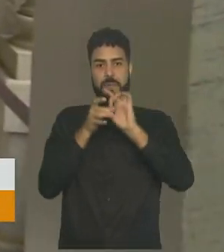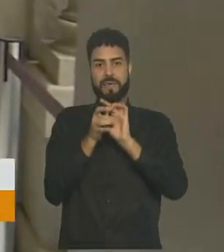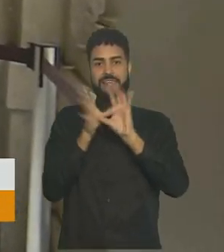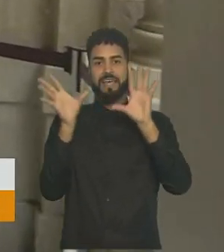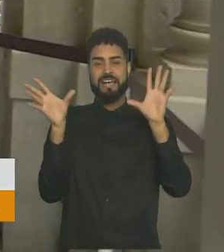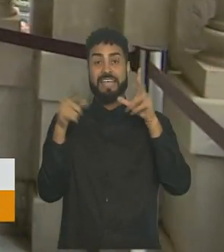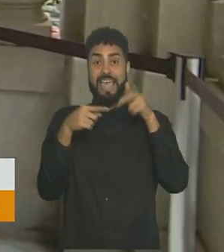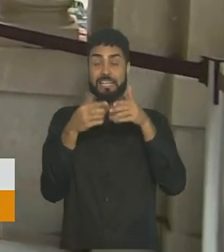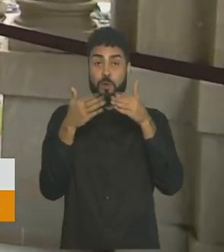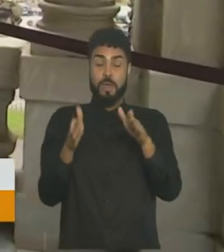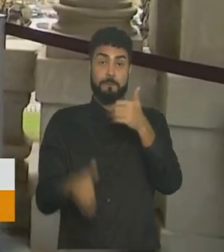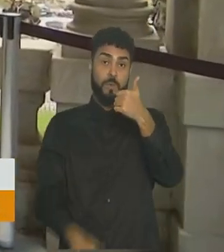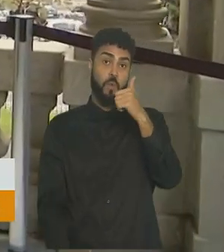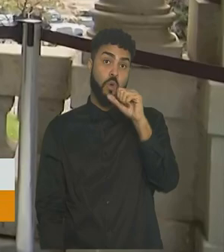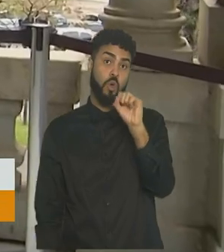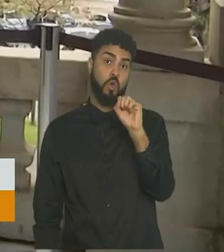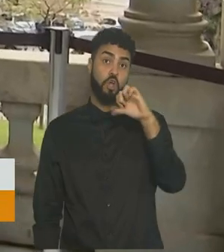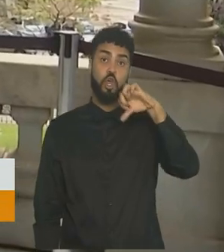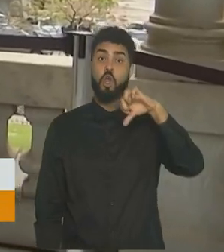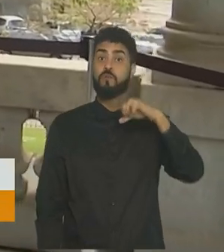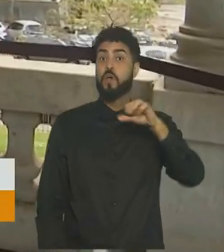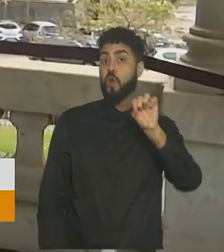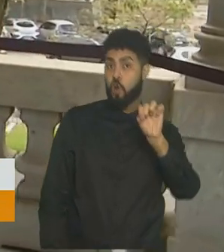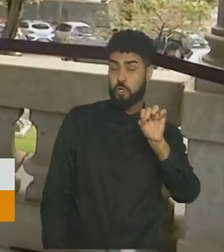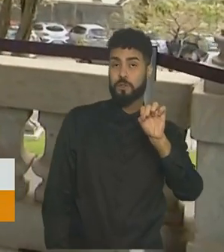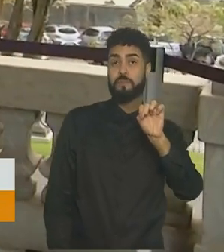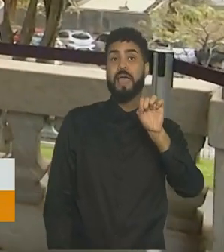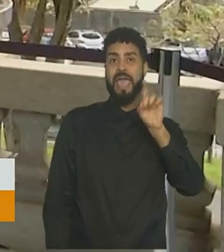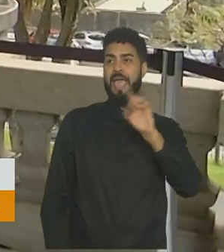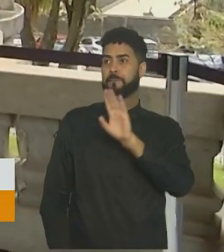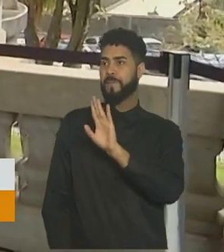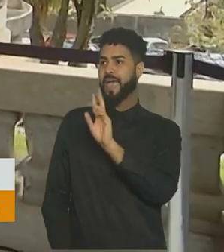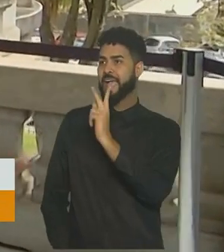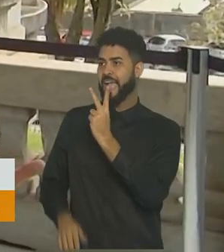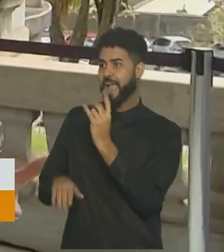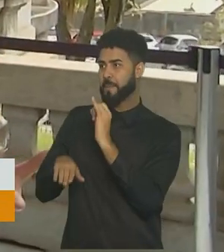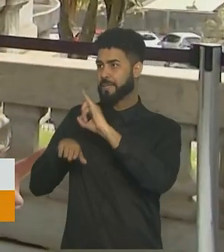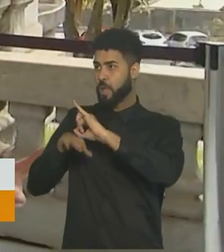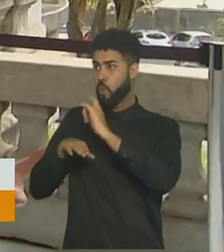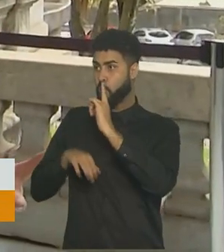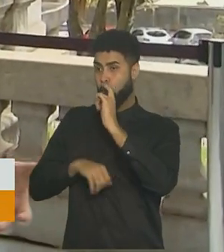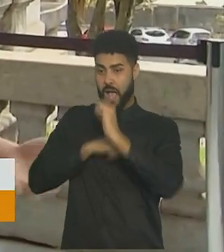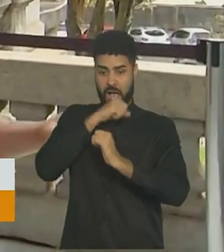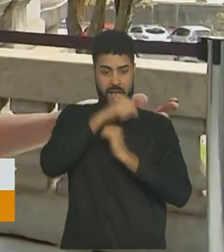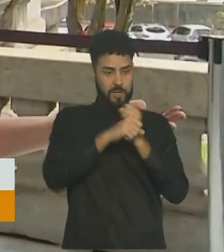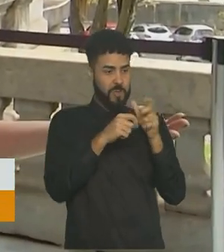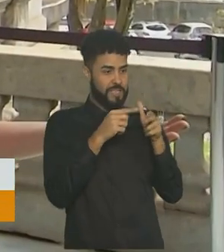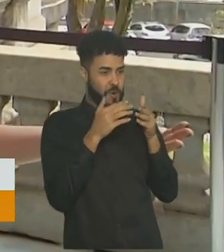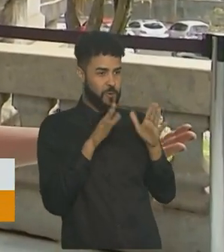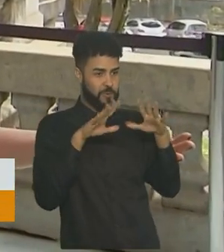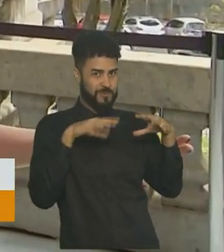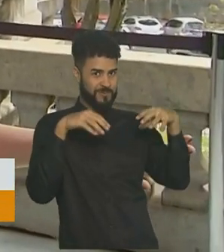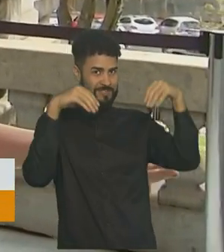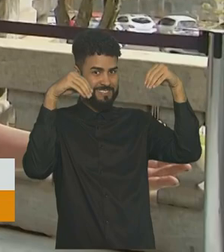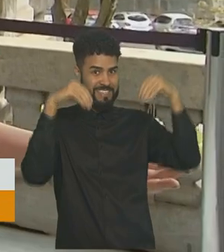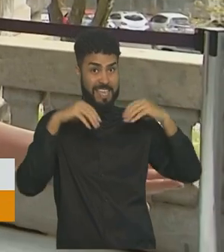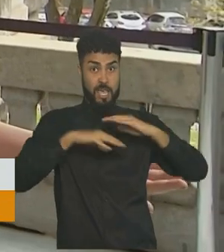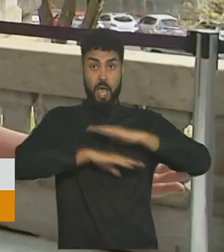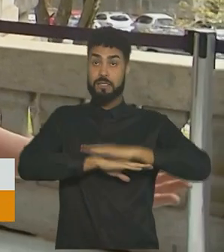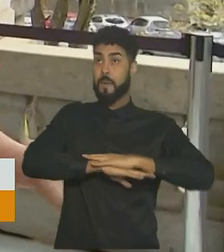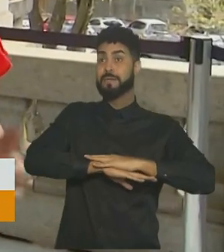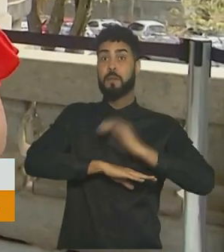1898, um ano depois de Belo Horizonte se tornar capital de Minas Gerais. Aqui nessa sacada foram